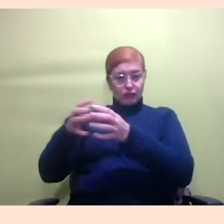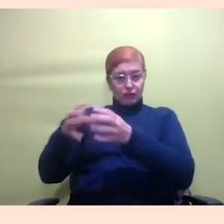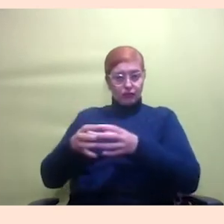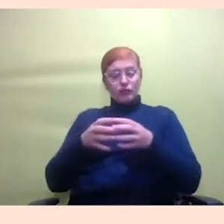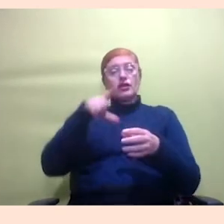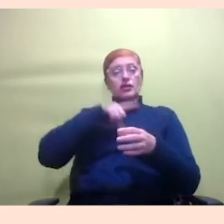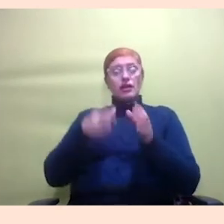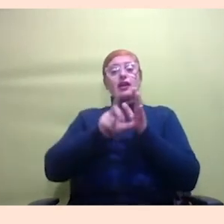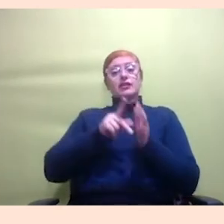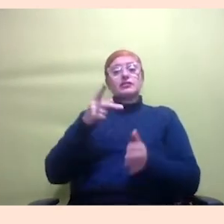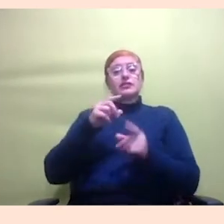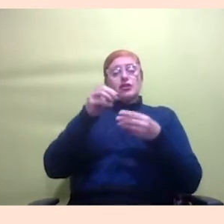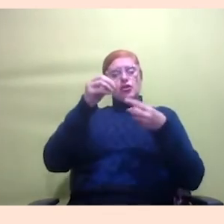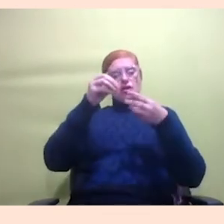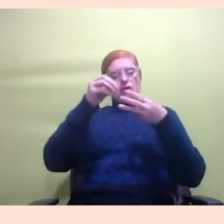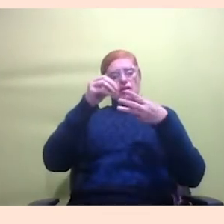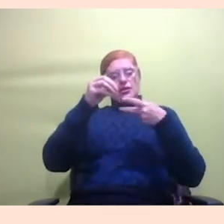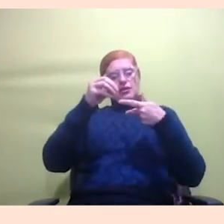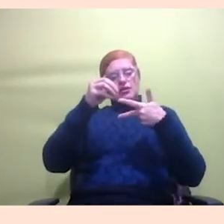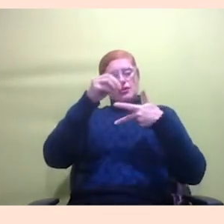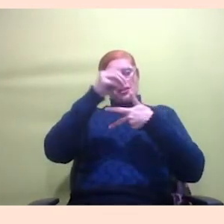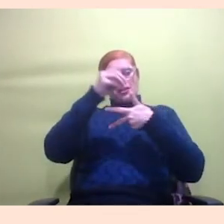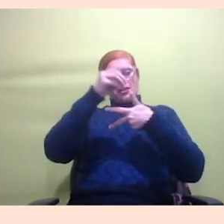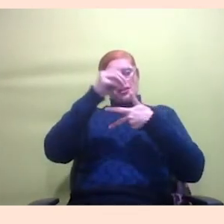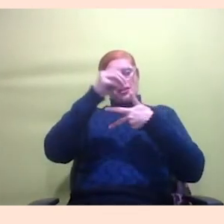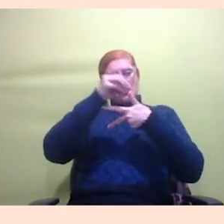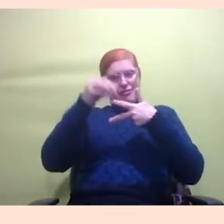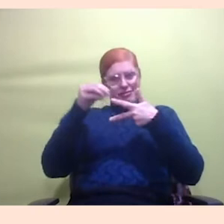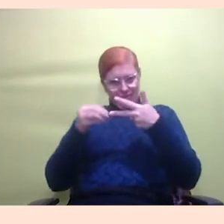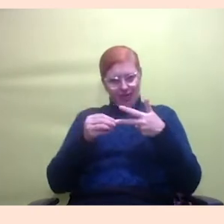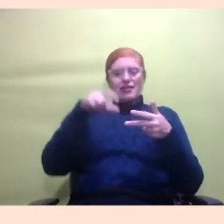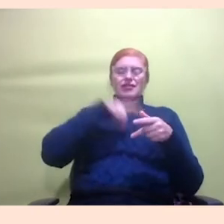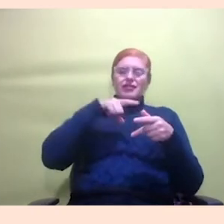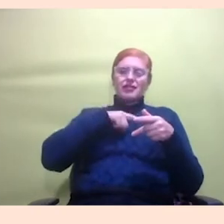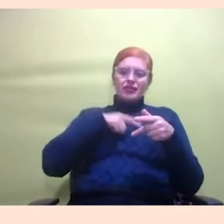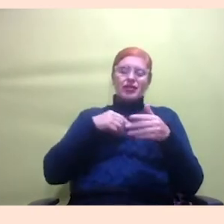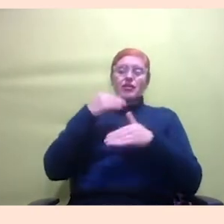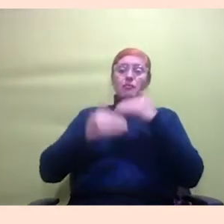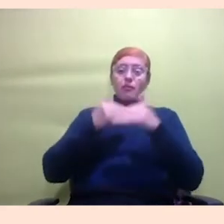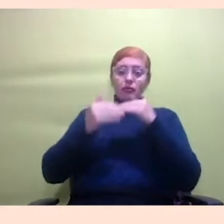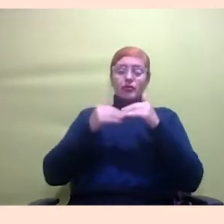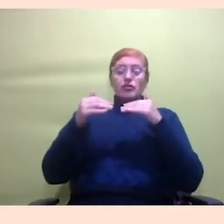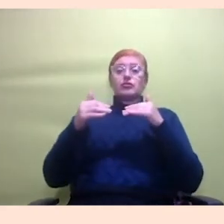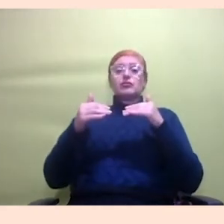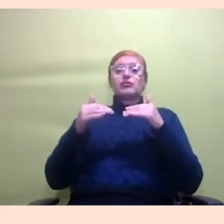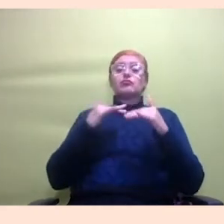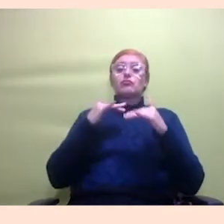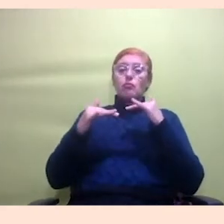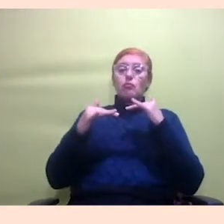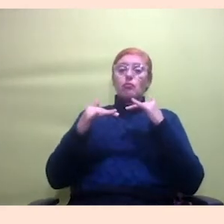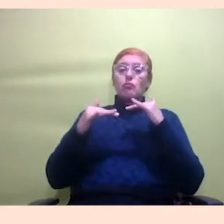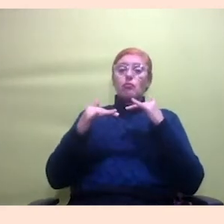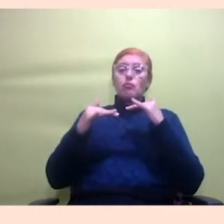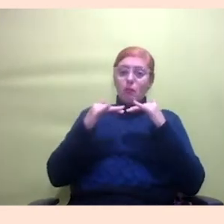preparatórios para a ENEM que inclusive tem começado um processo de mobilização para garantir internet para os estudantes que estão nesse processo